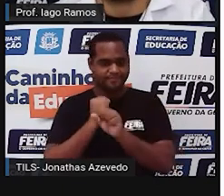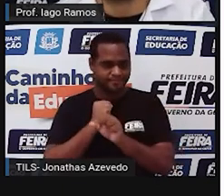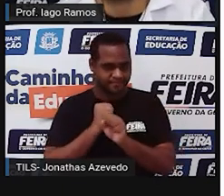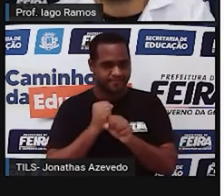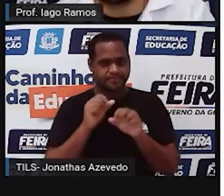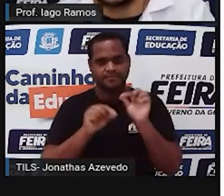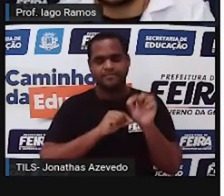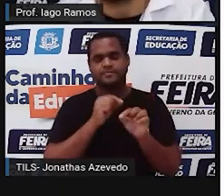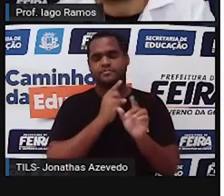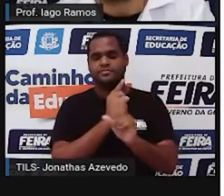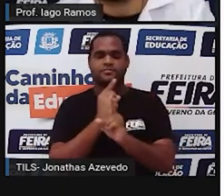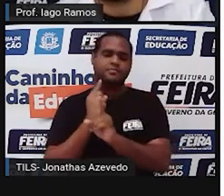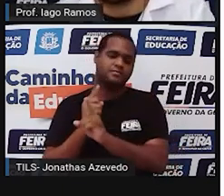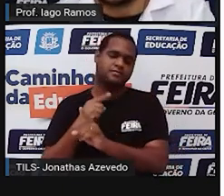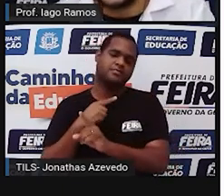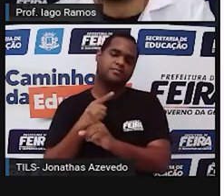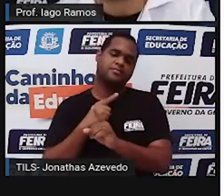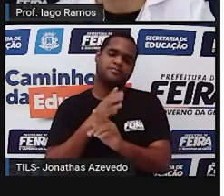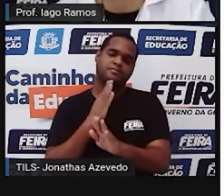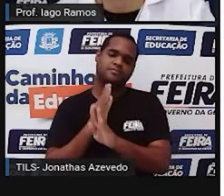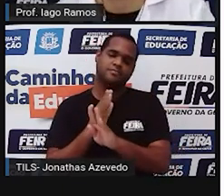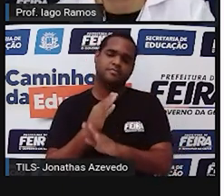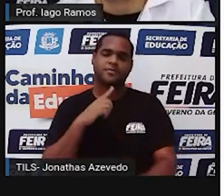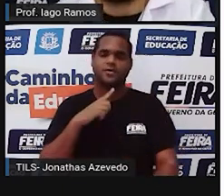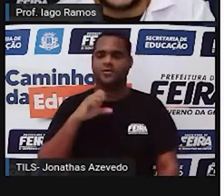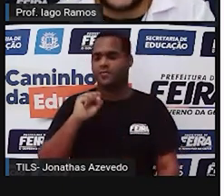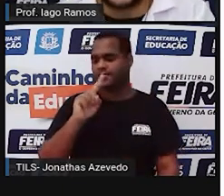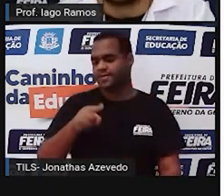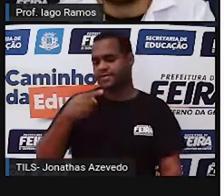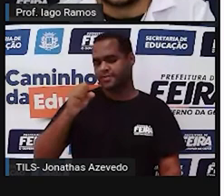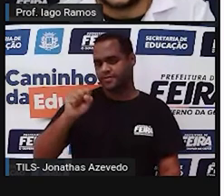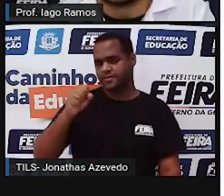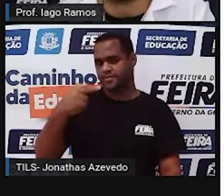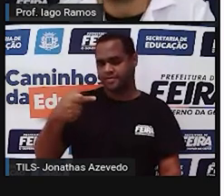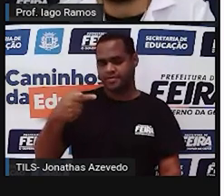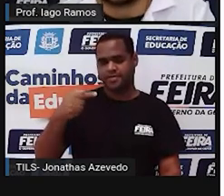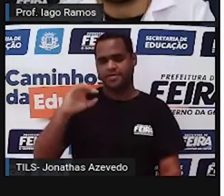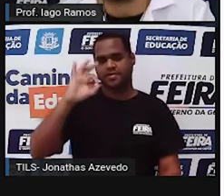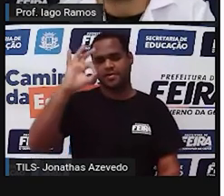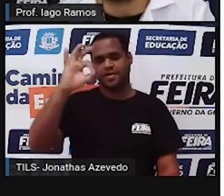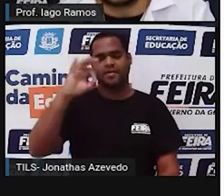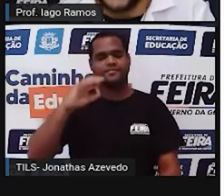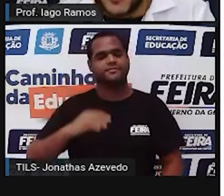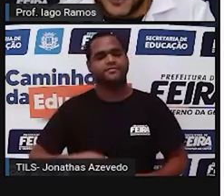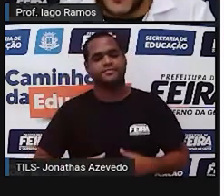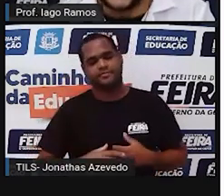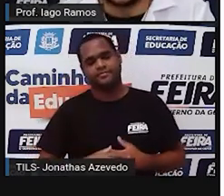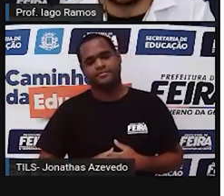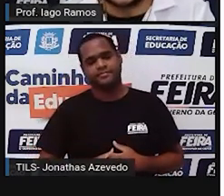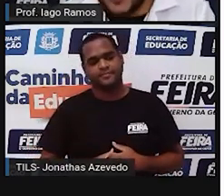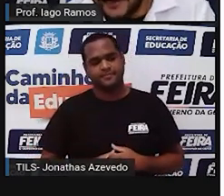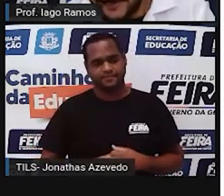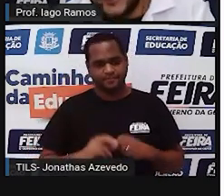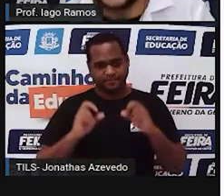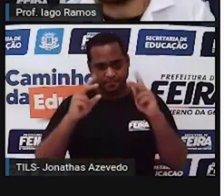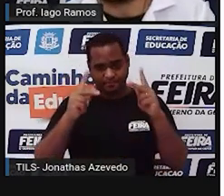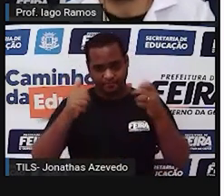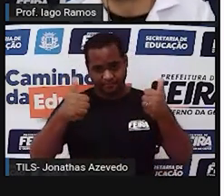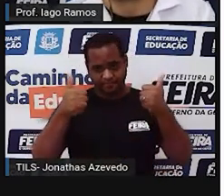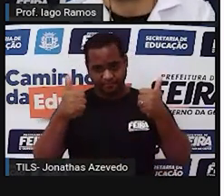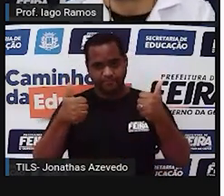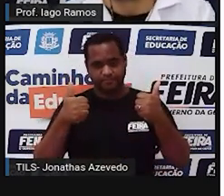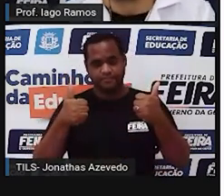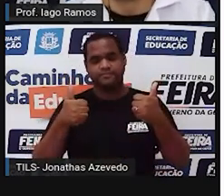a gente iria encontrar também era 87,87 graus. Beleza? Então